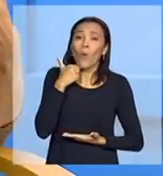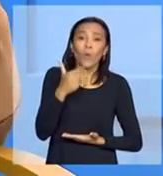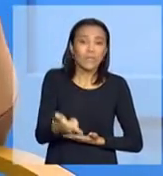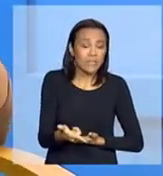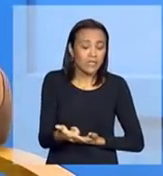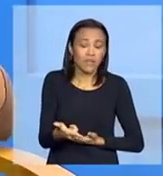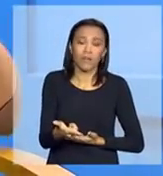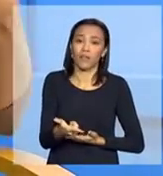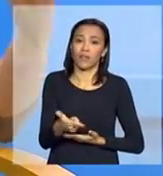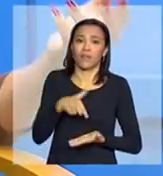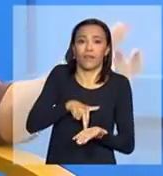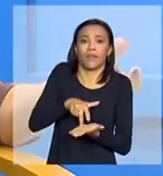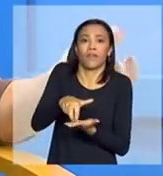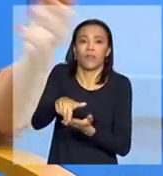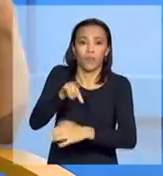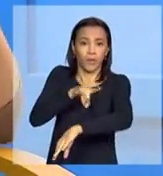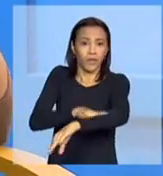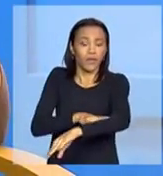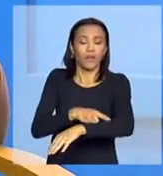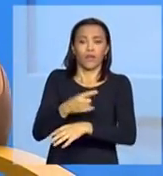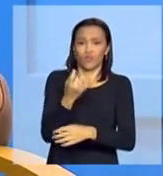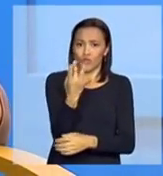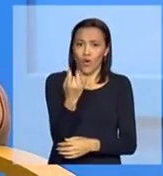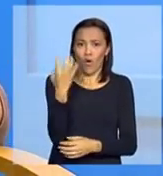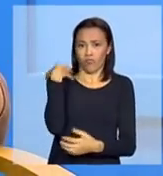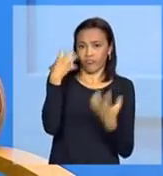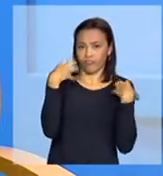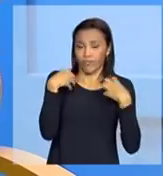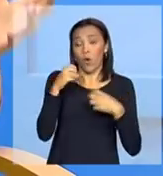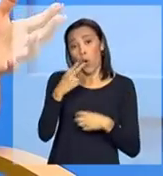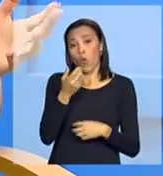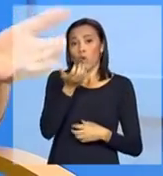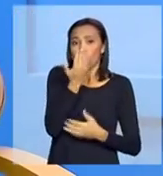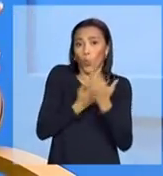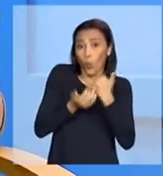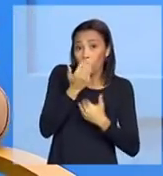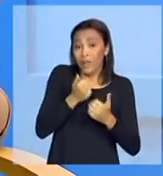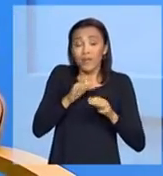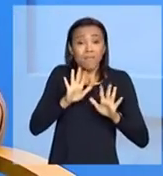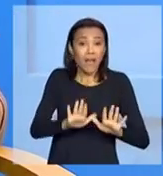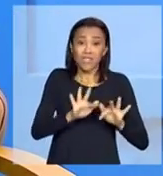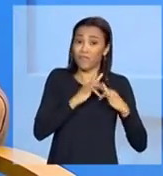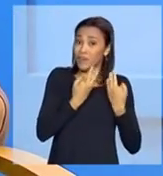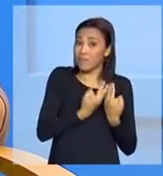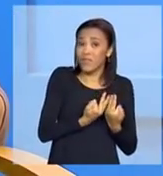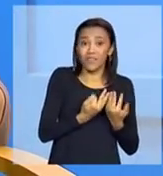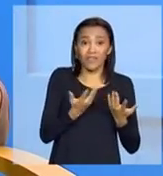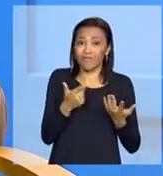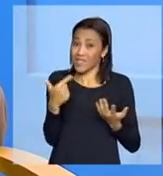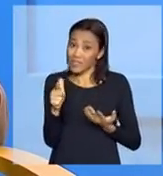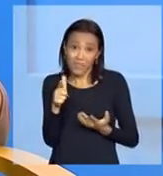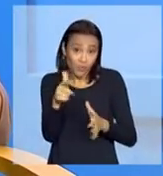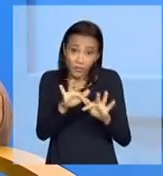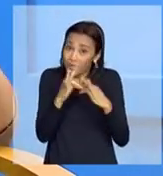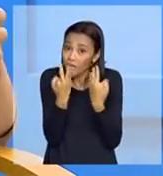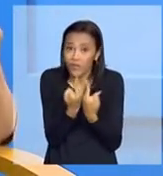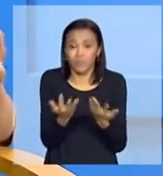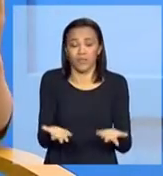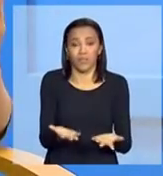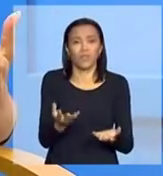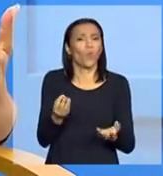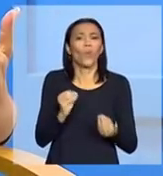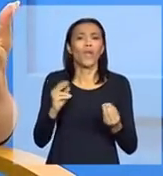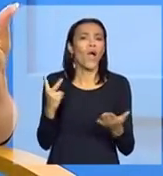ir ao banheiro, tomar banho, fazer a sua alimentação, e a família não tem estrutura, ou às vezes nem tem família. O que acontecia?